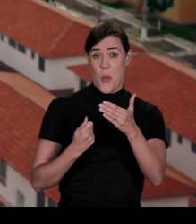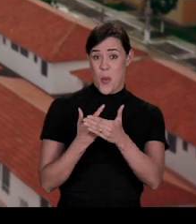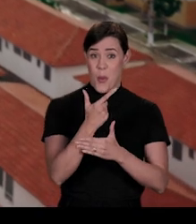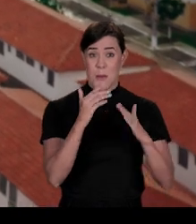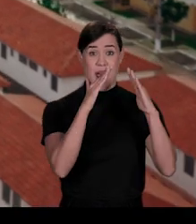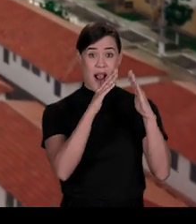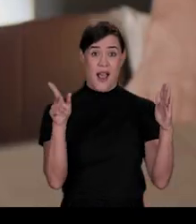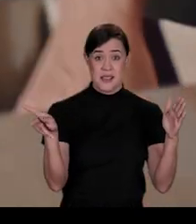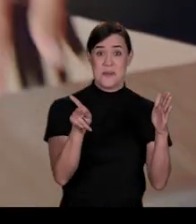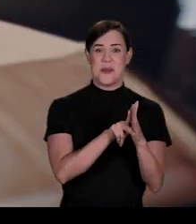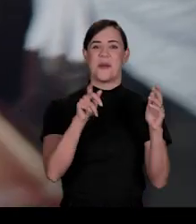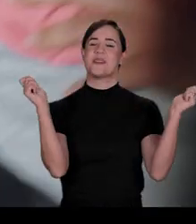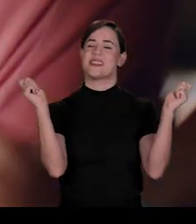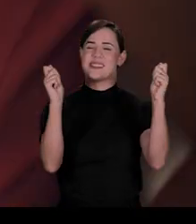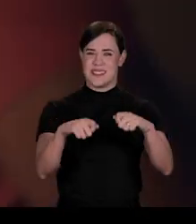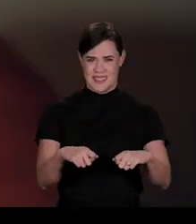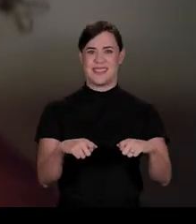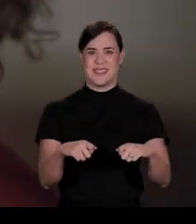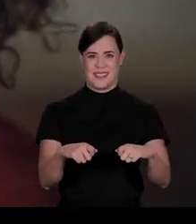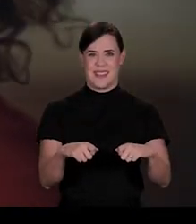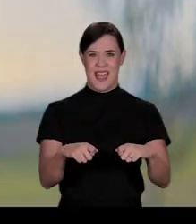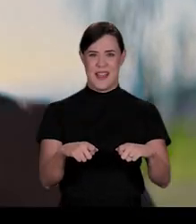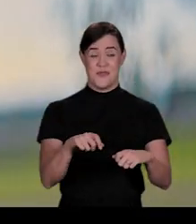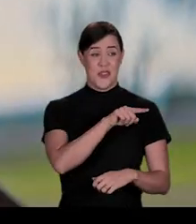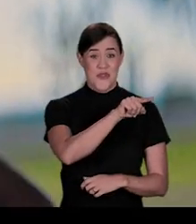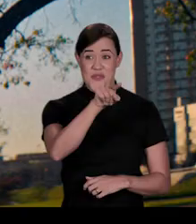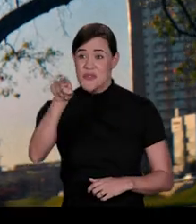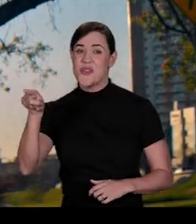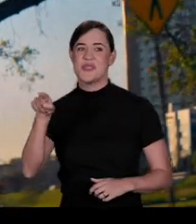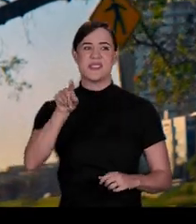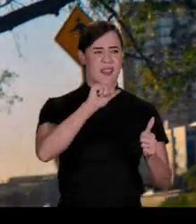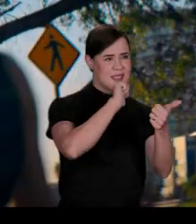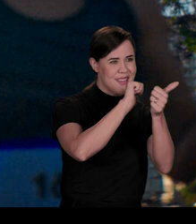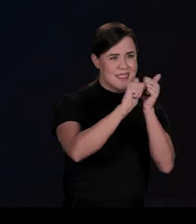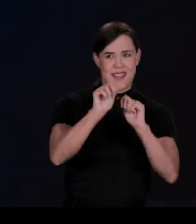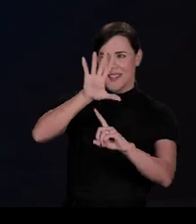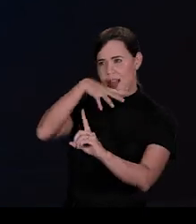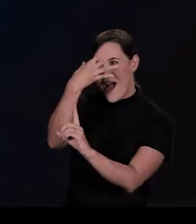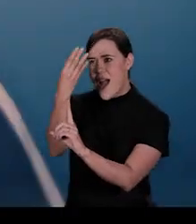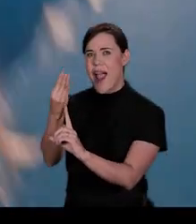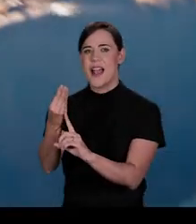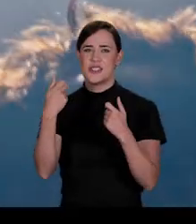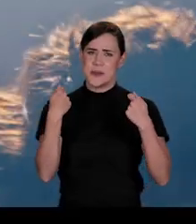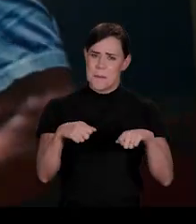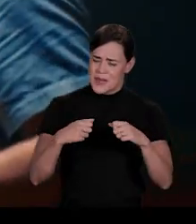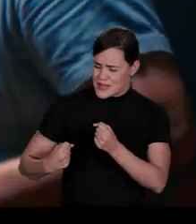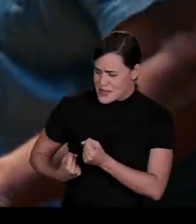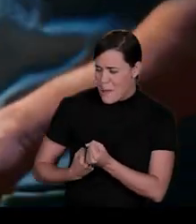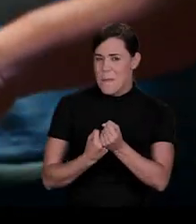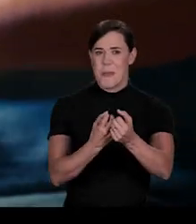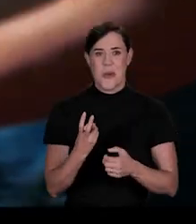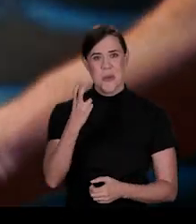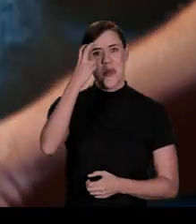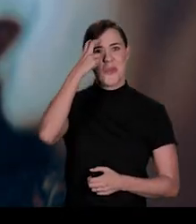e que está prestes a abrir a porta da sua casa própria. É por vocês, atletas e artistas, que precisam de